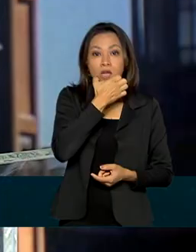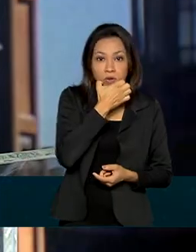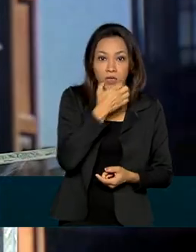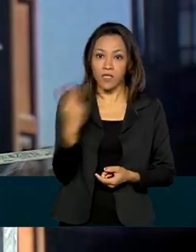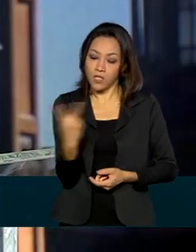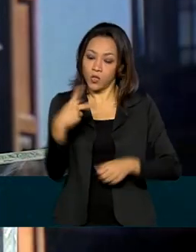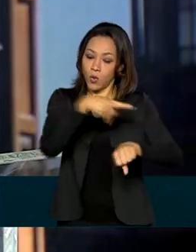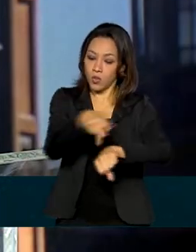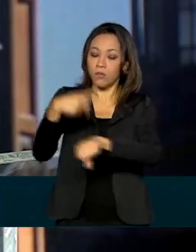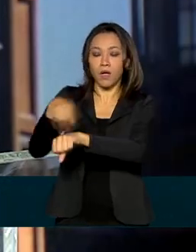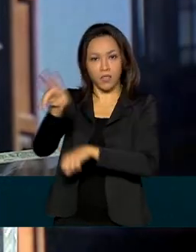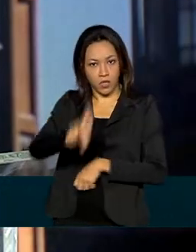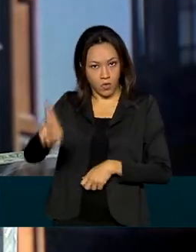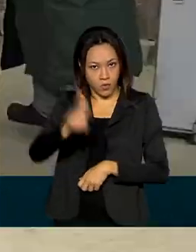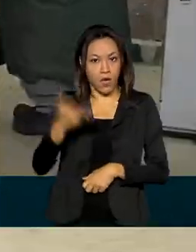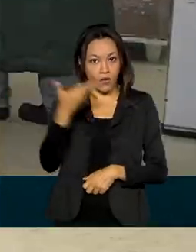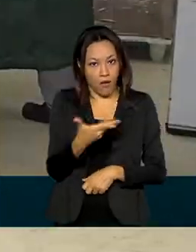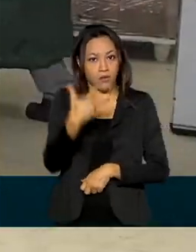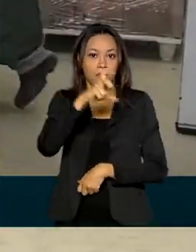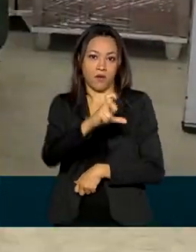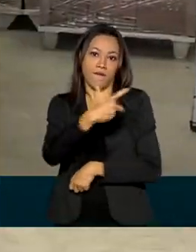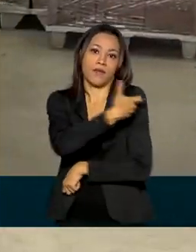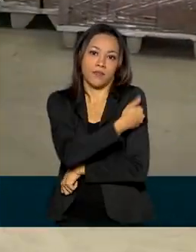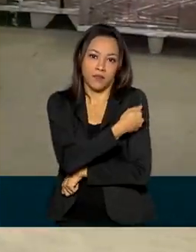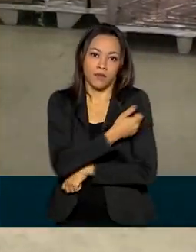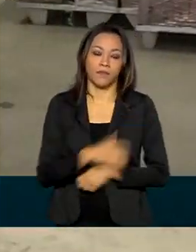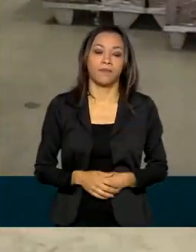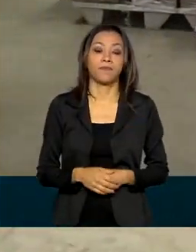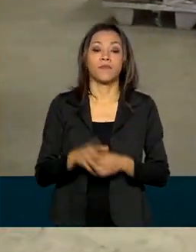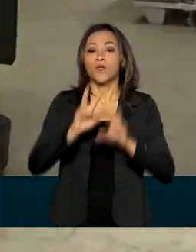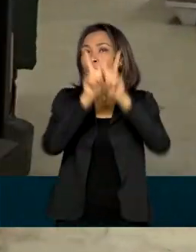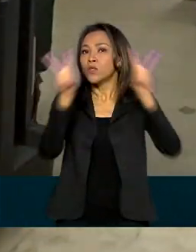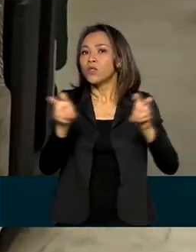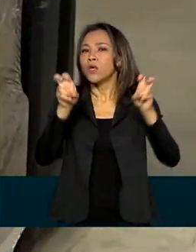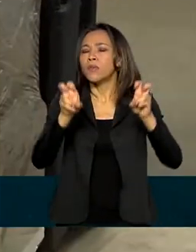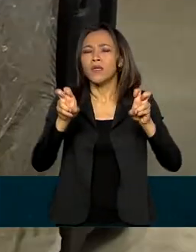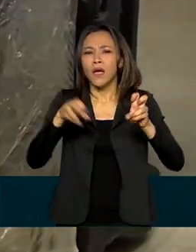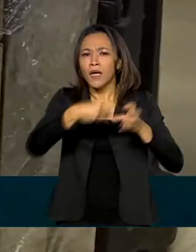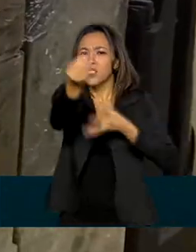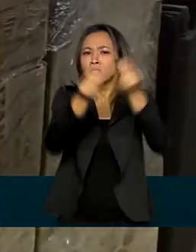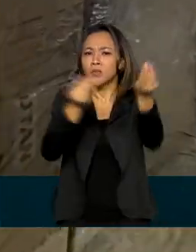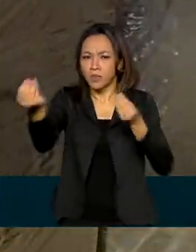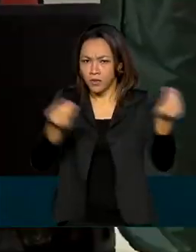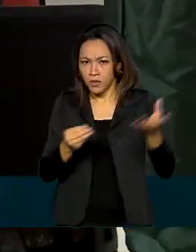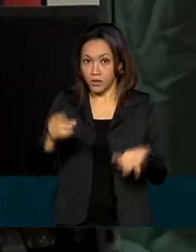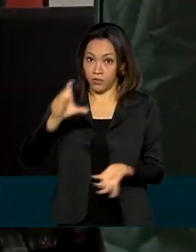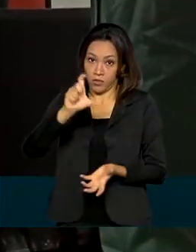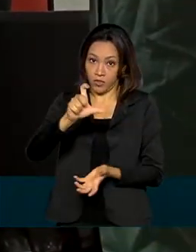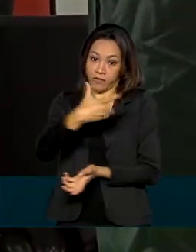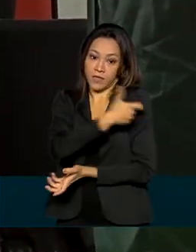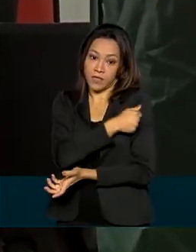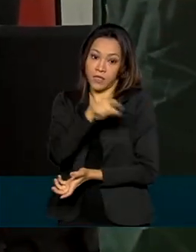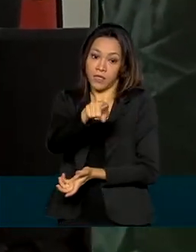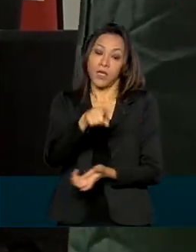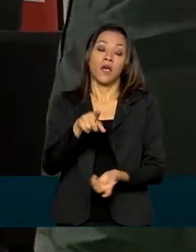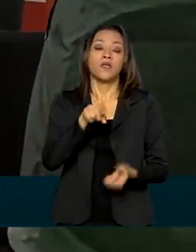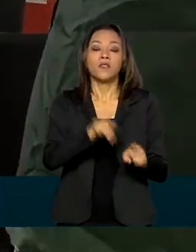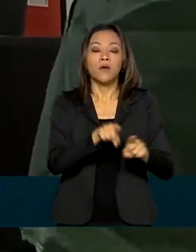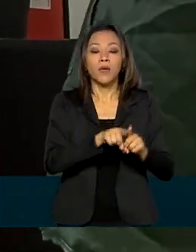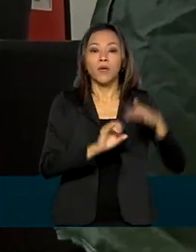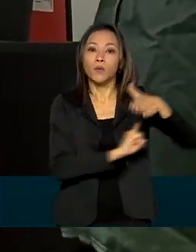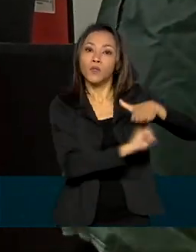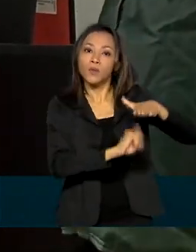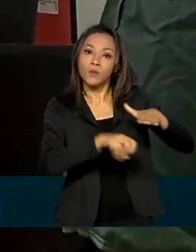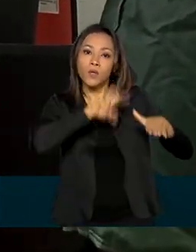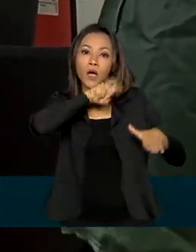empregaram largamente essa vacina. Sobre a distribuição de vacinas, o Instituto Butantan entregou nesta quarta-feira ao